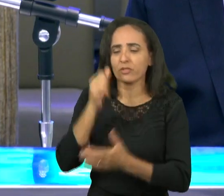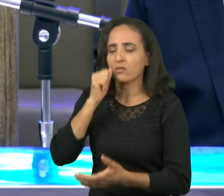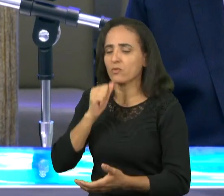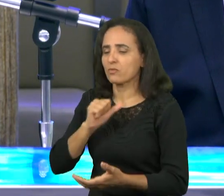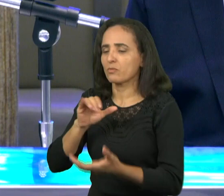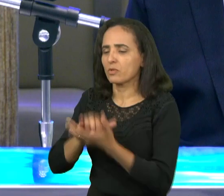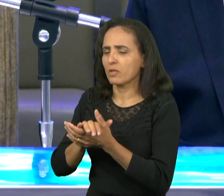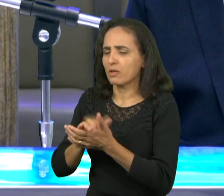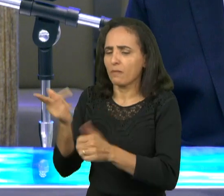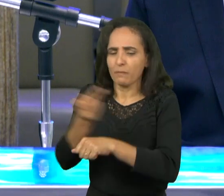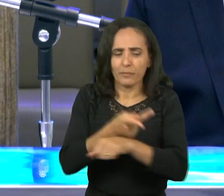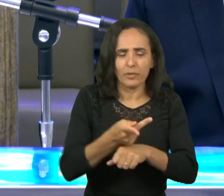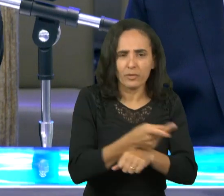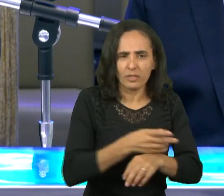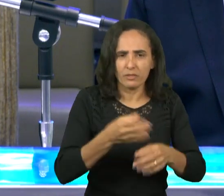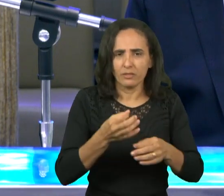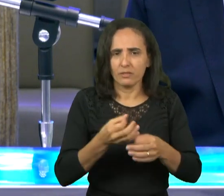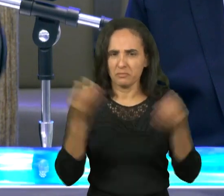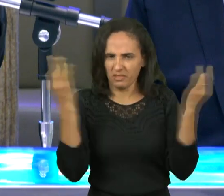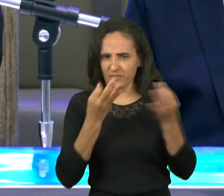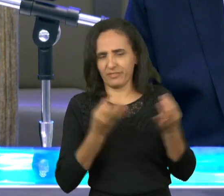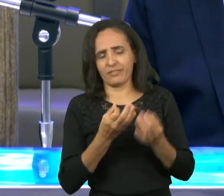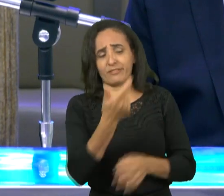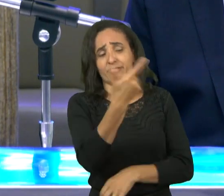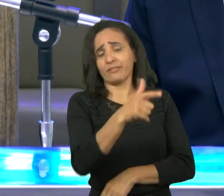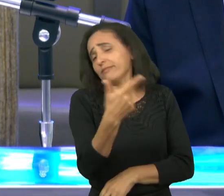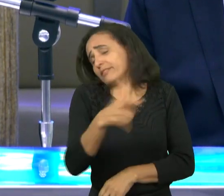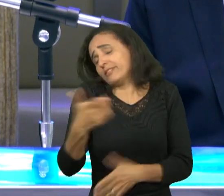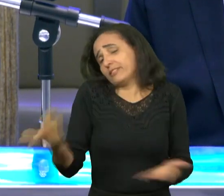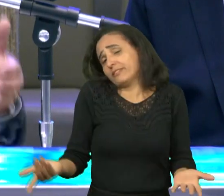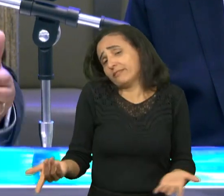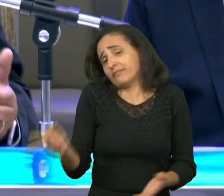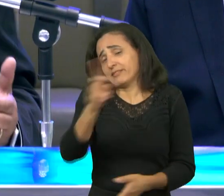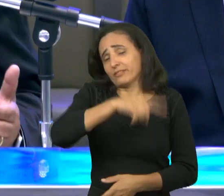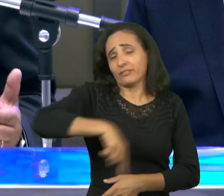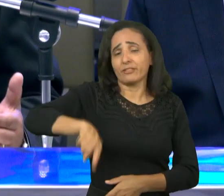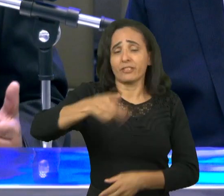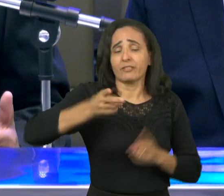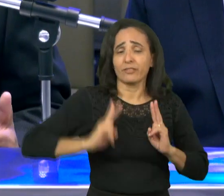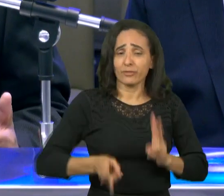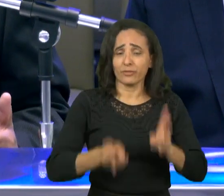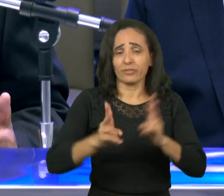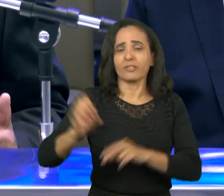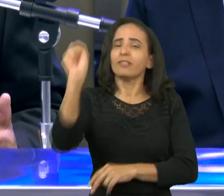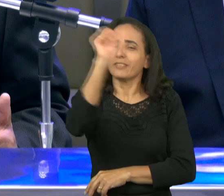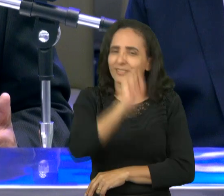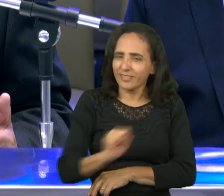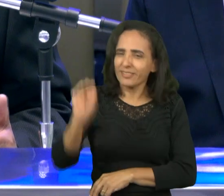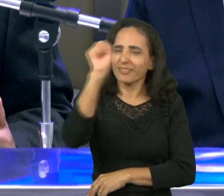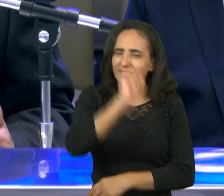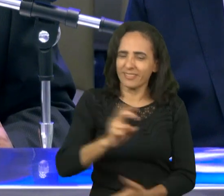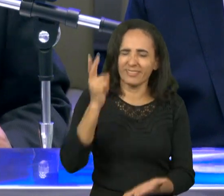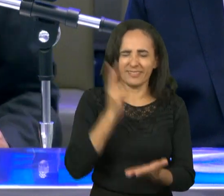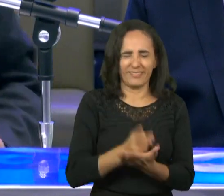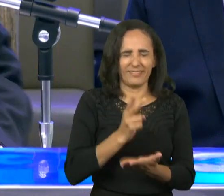viver solteira até o fim da vida o mesmo capítulo que Paulo fala do casamento ele diz